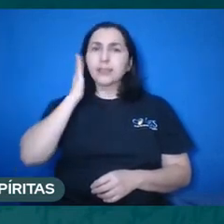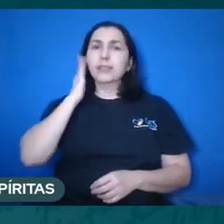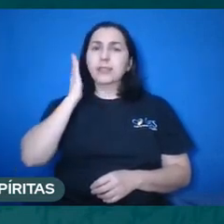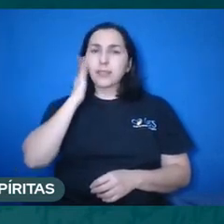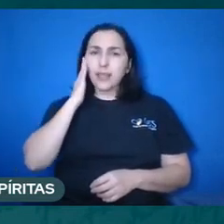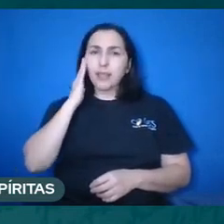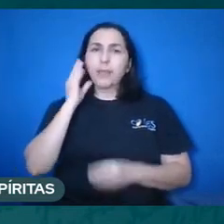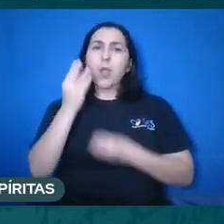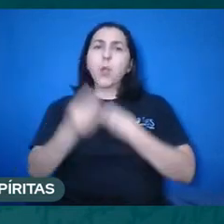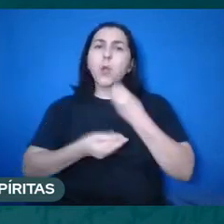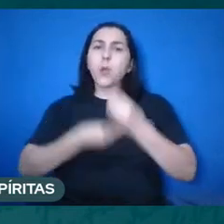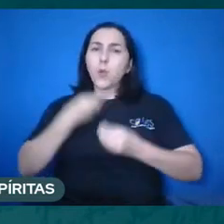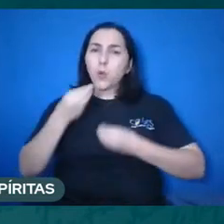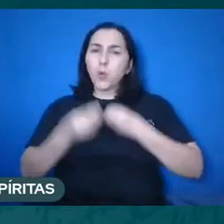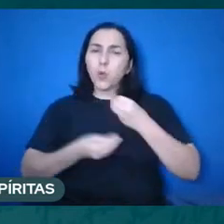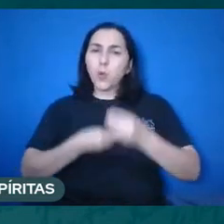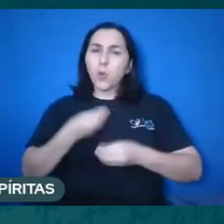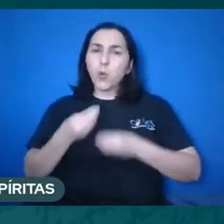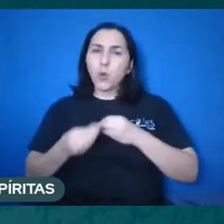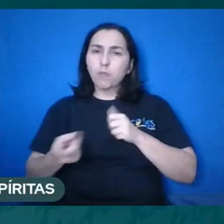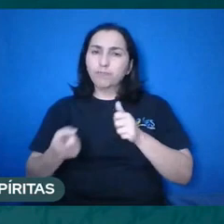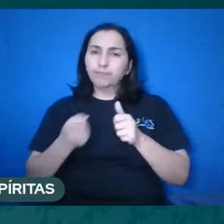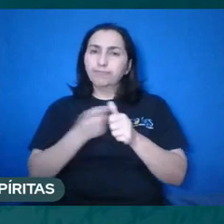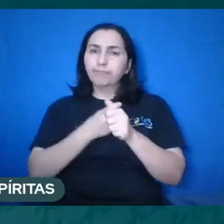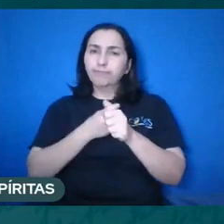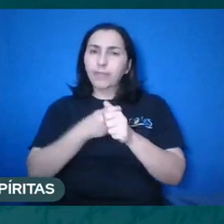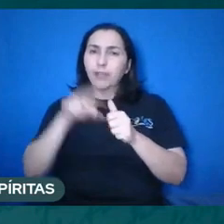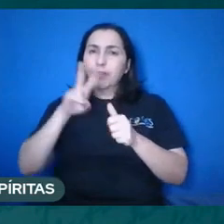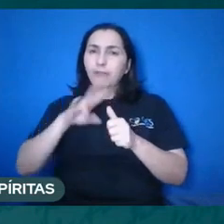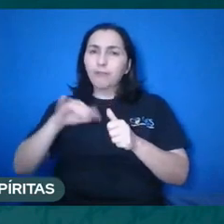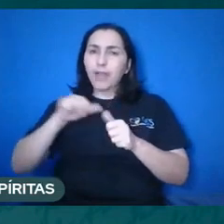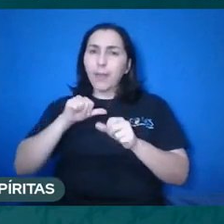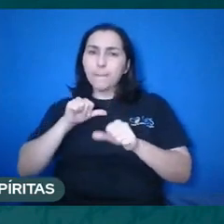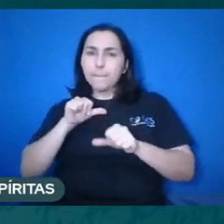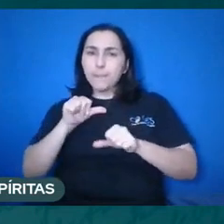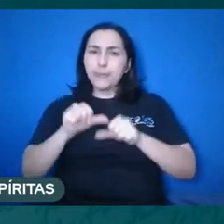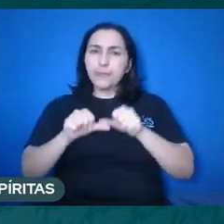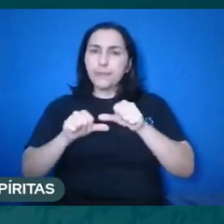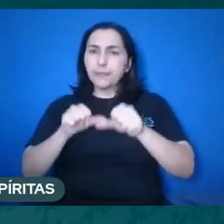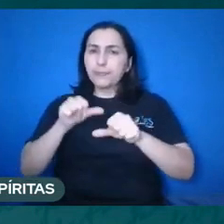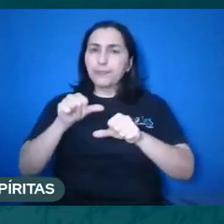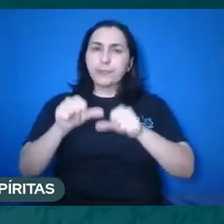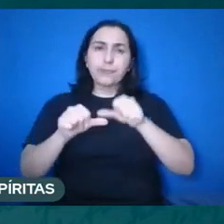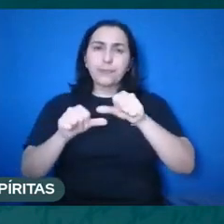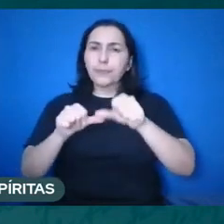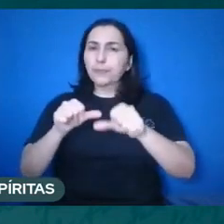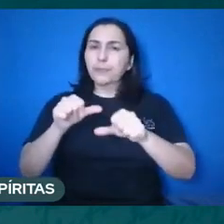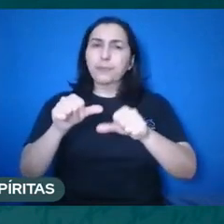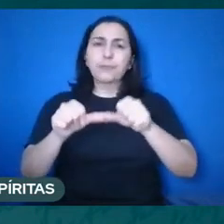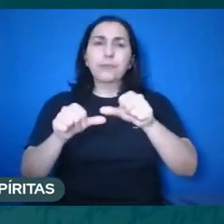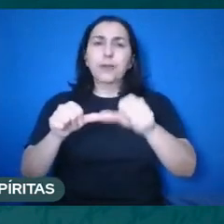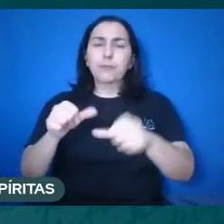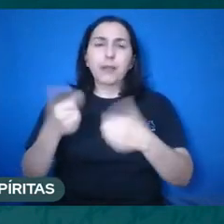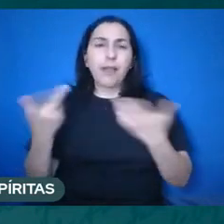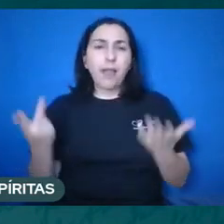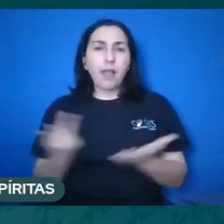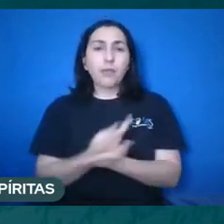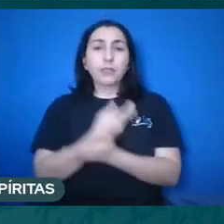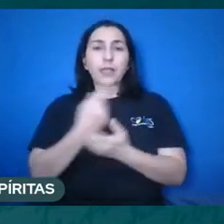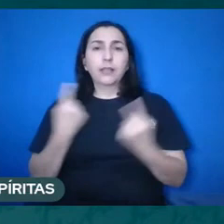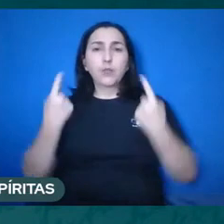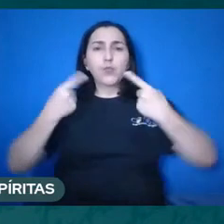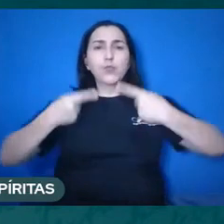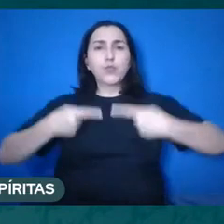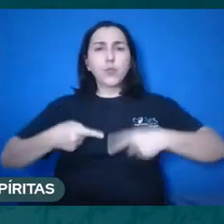medida que a gente tem condições. Quando surge um desafio na nossa vida, quando surge um problema, sabe aquelas coisas que a gente